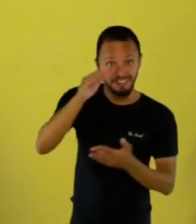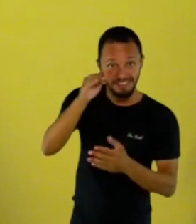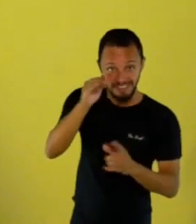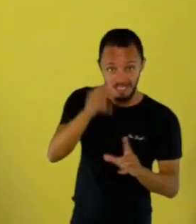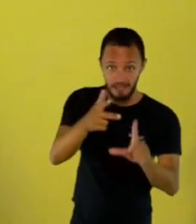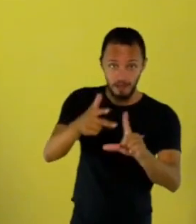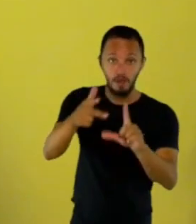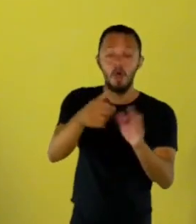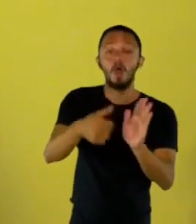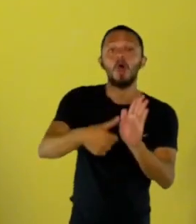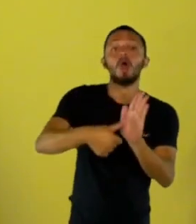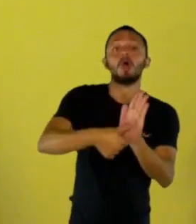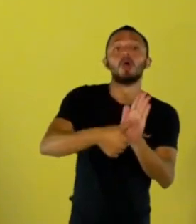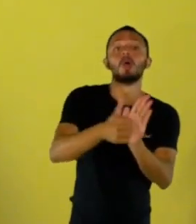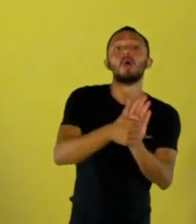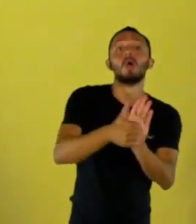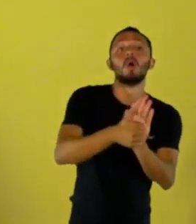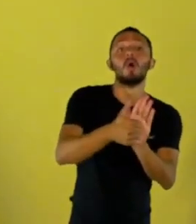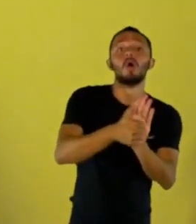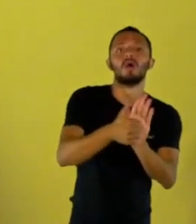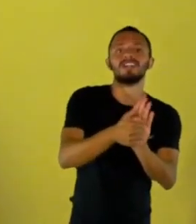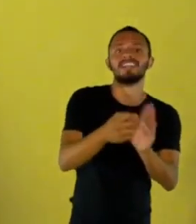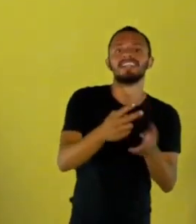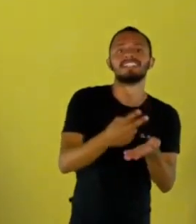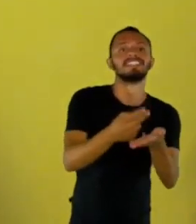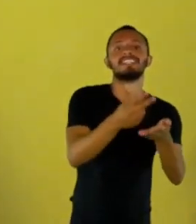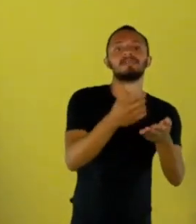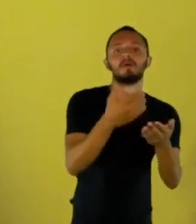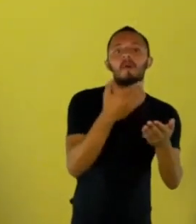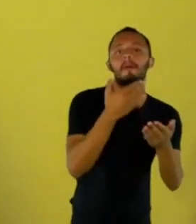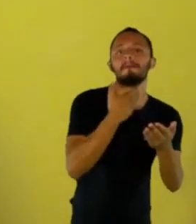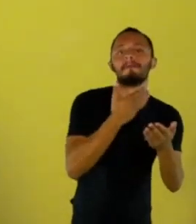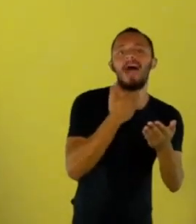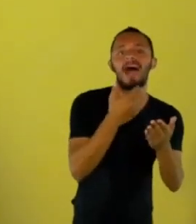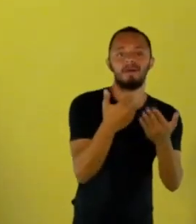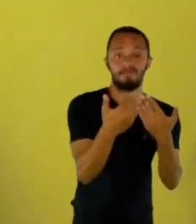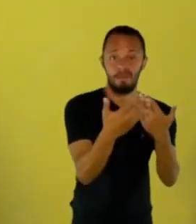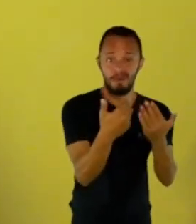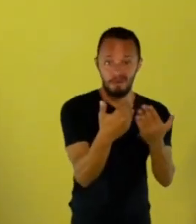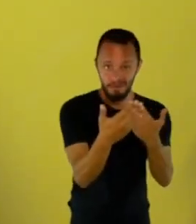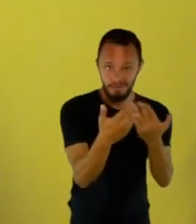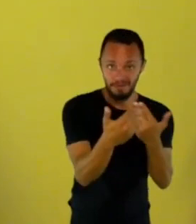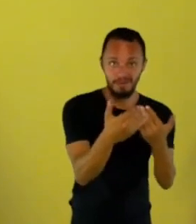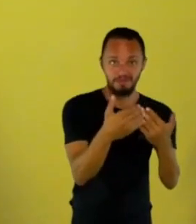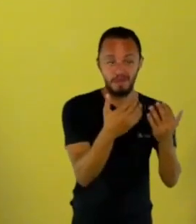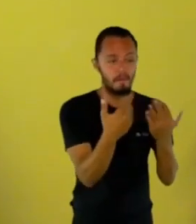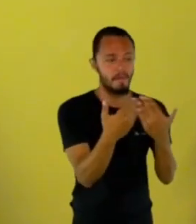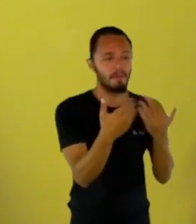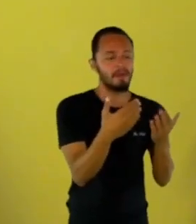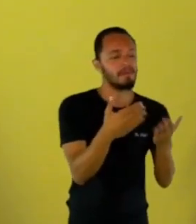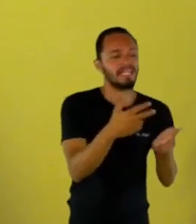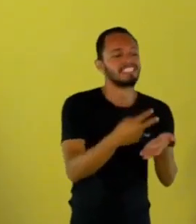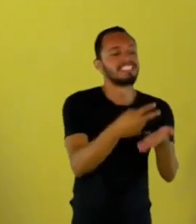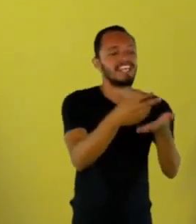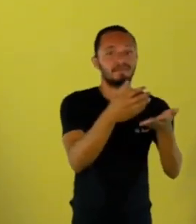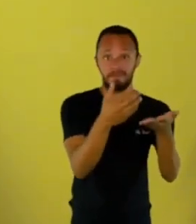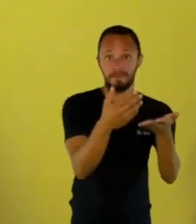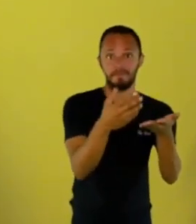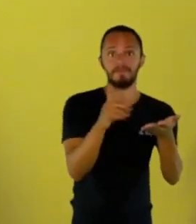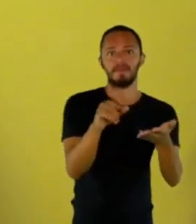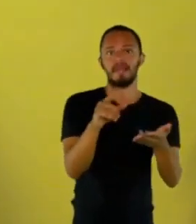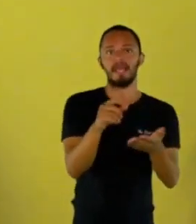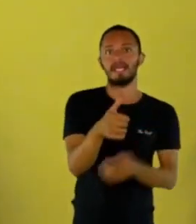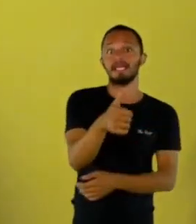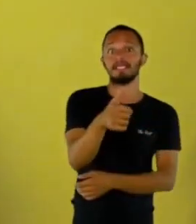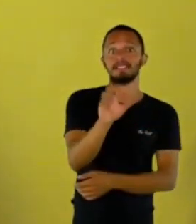curta a página do Sempre um Papo. Inscreva-se no nosso canal. A gente está próximo a chegar aos 100